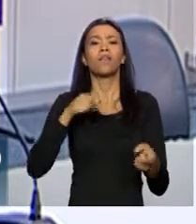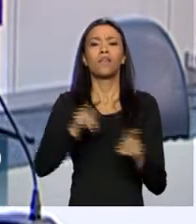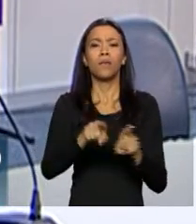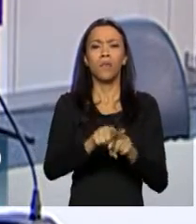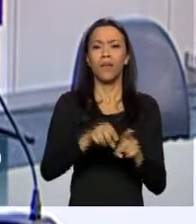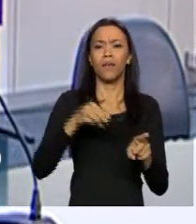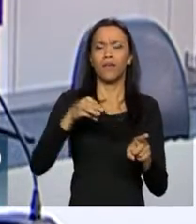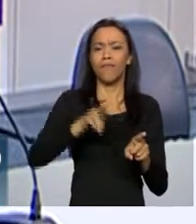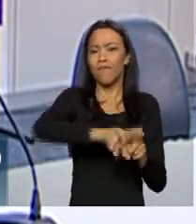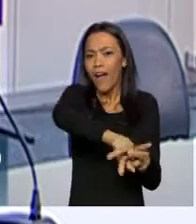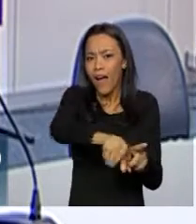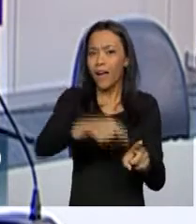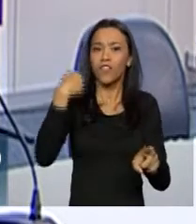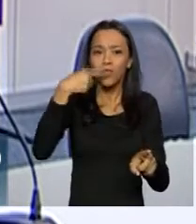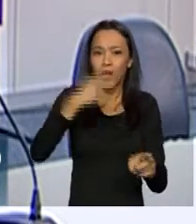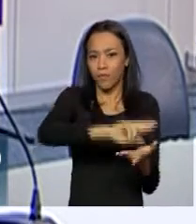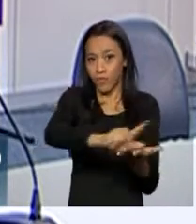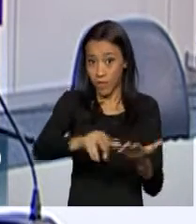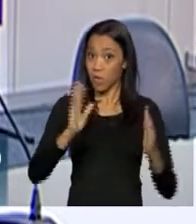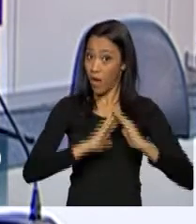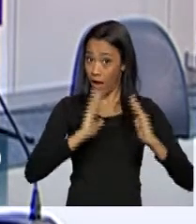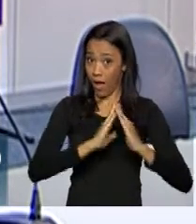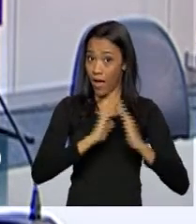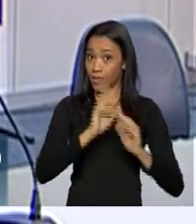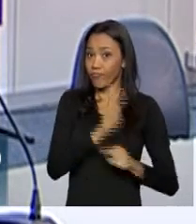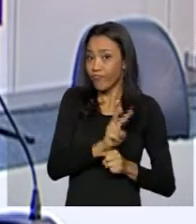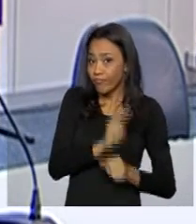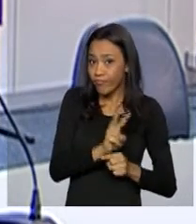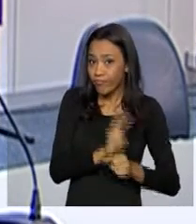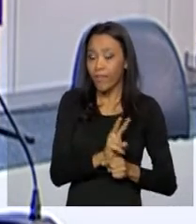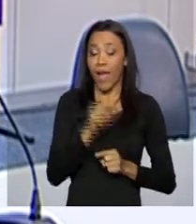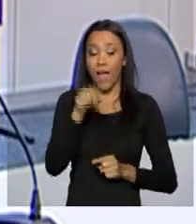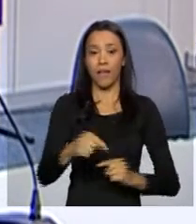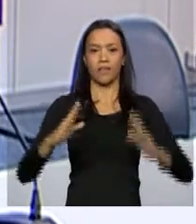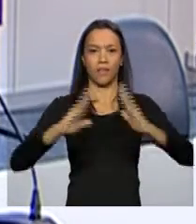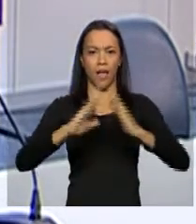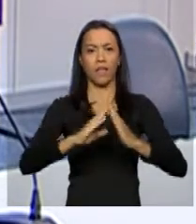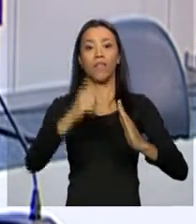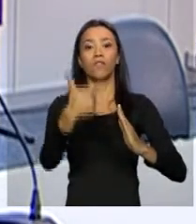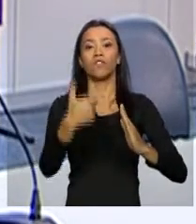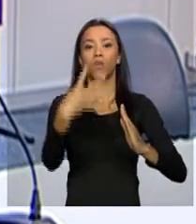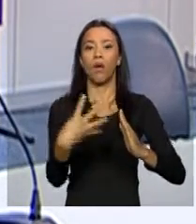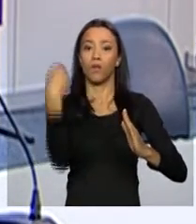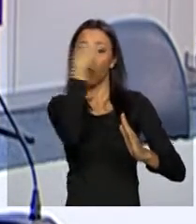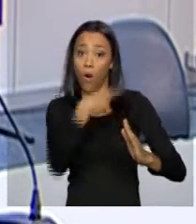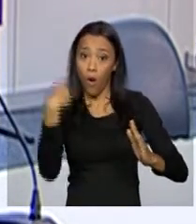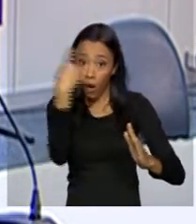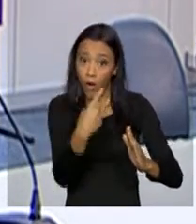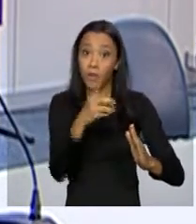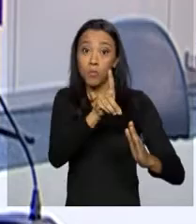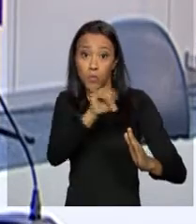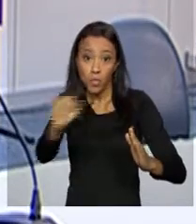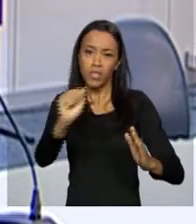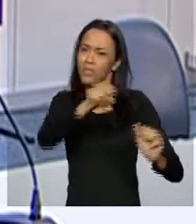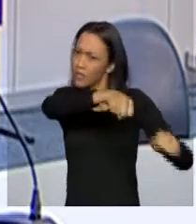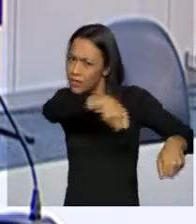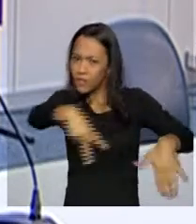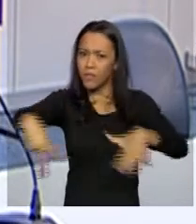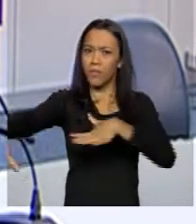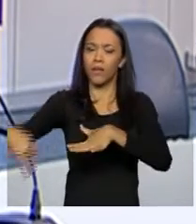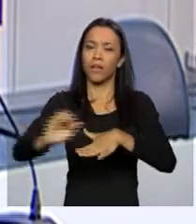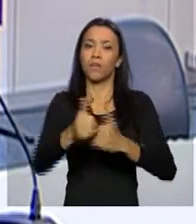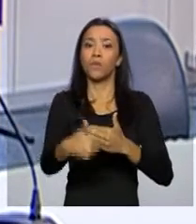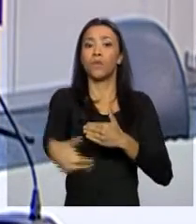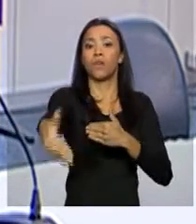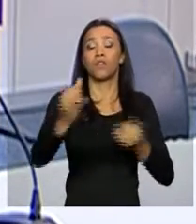pública e alojamento temporário. As casas funcionam 24 horas por dia, todos os dias da semana. Durante o